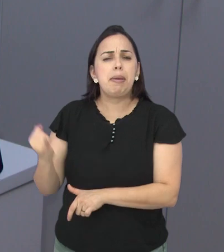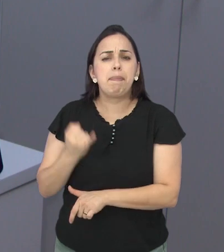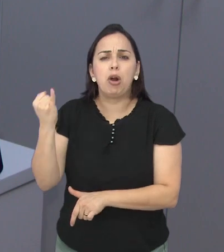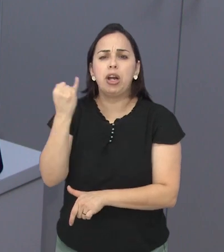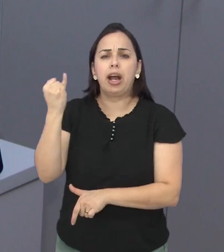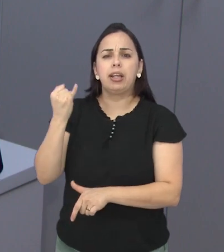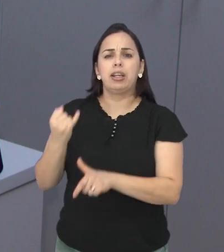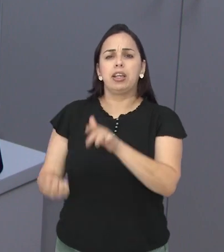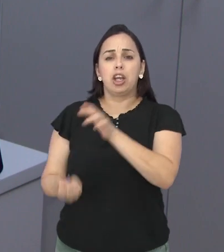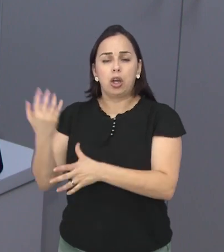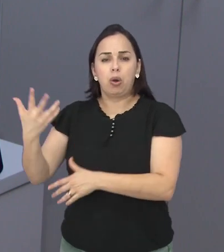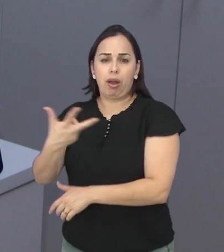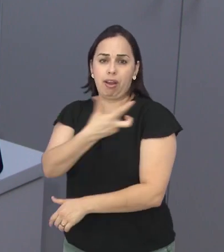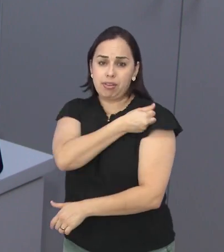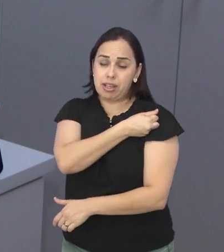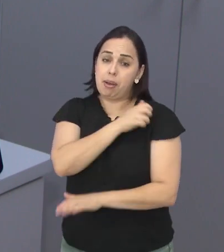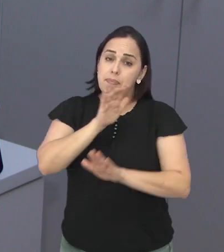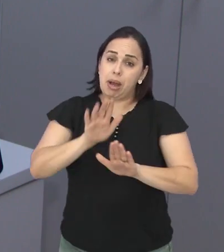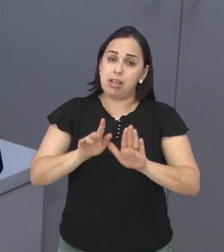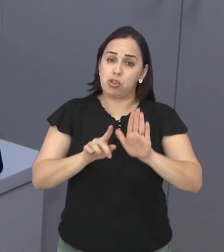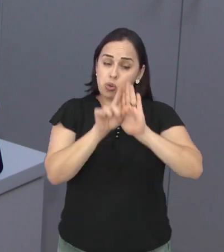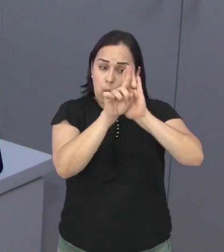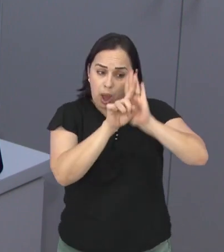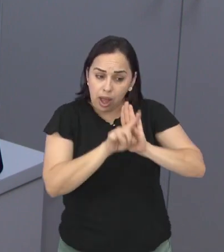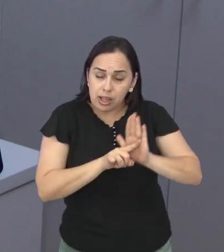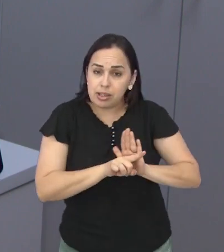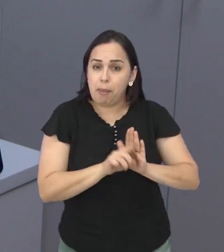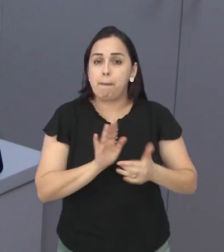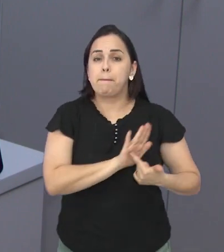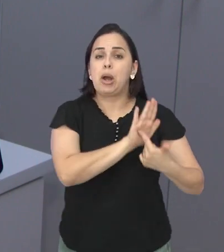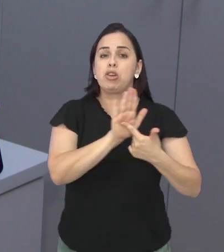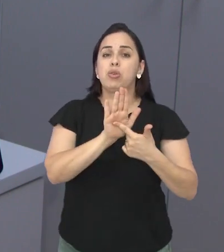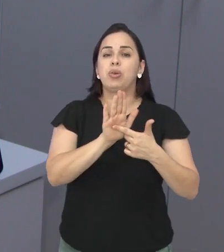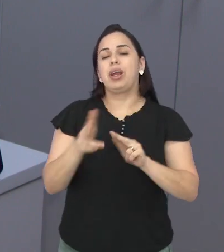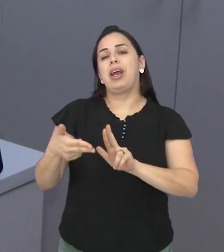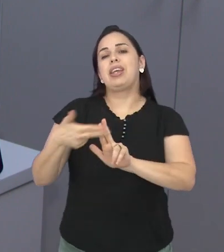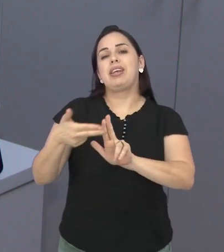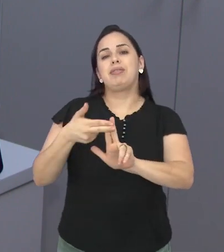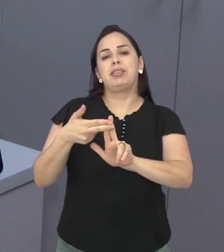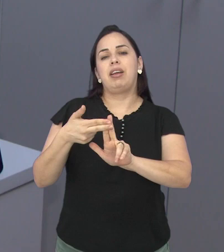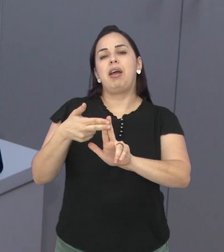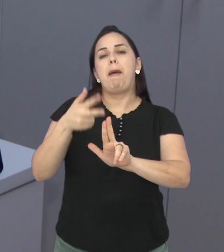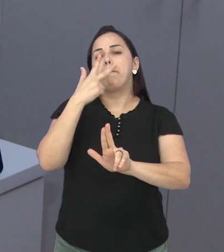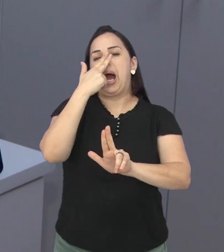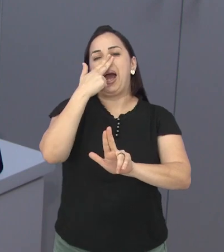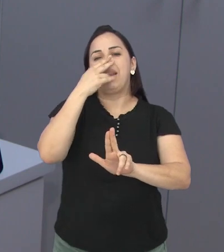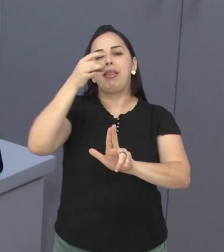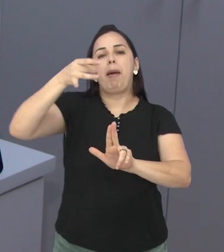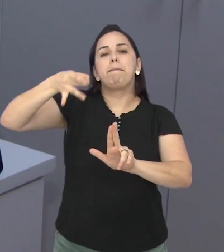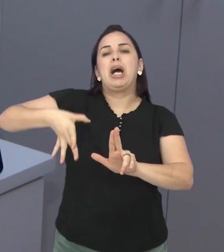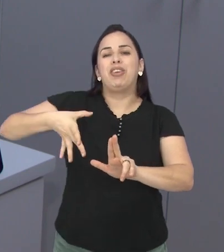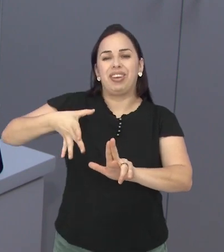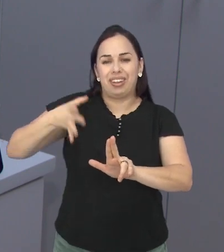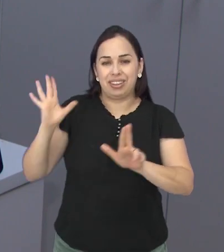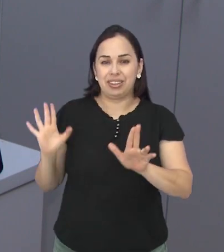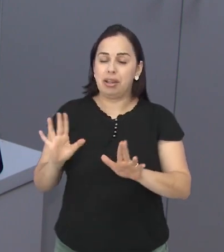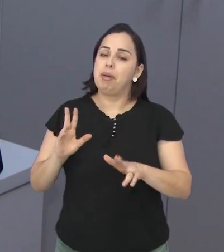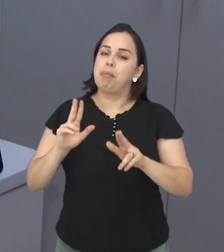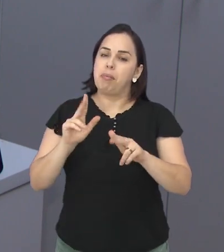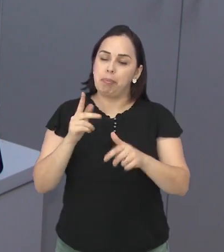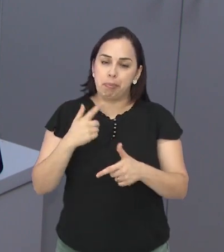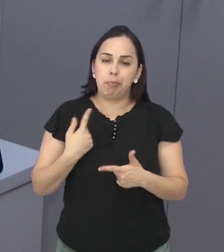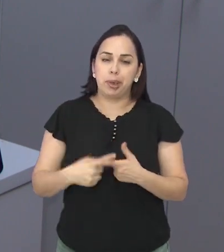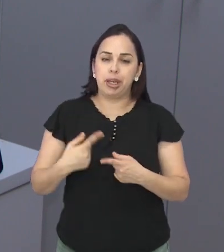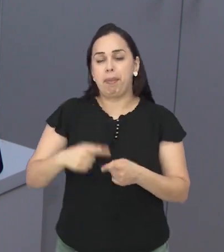esses dados demonstram que infelizmente o SUS estava aquém tanto é que nós estamos com esse problema das